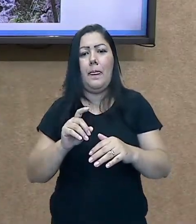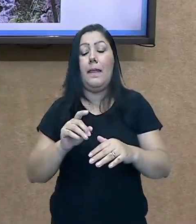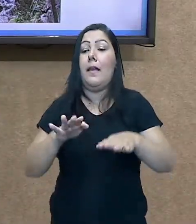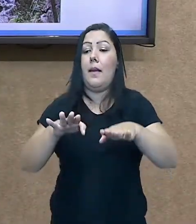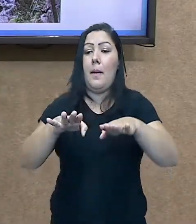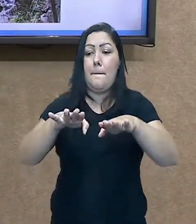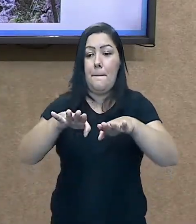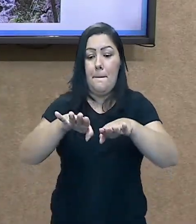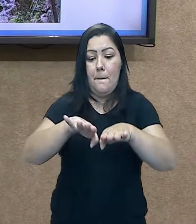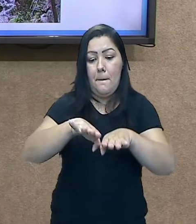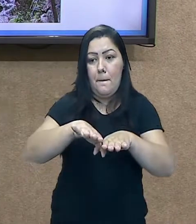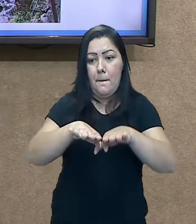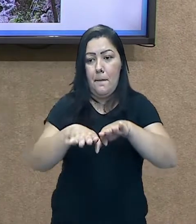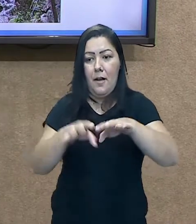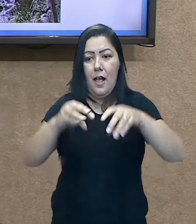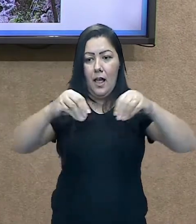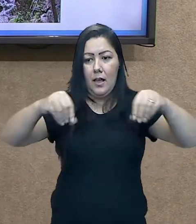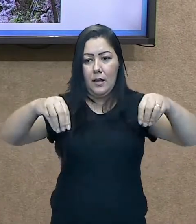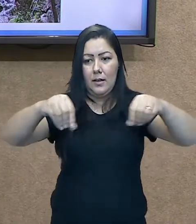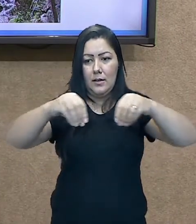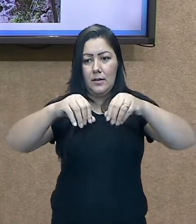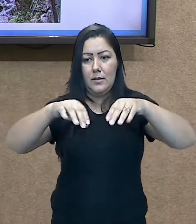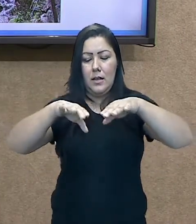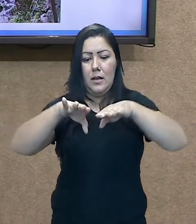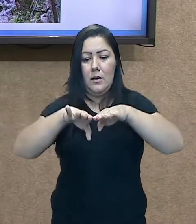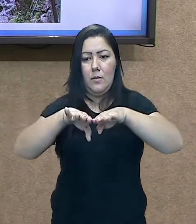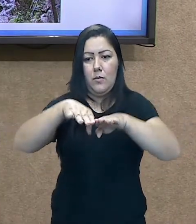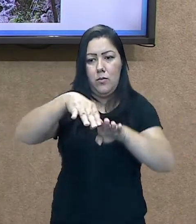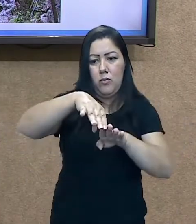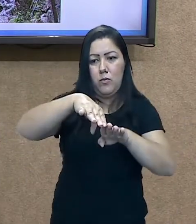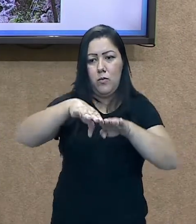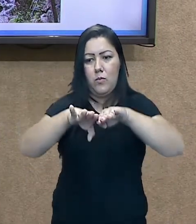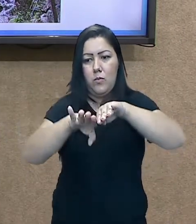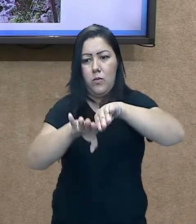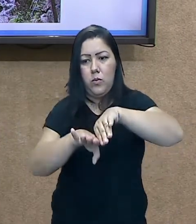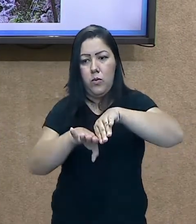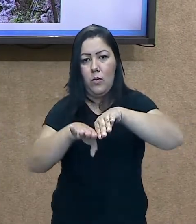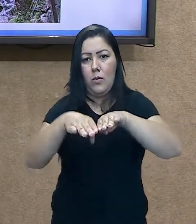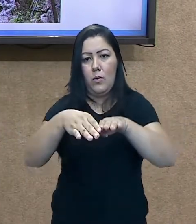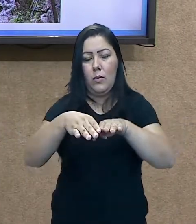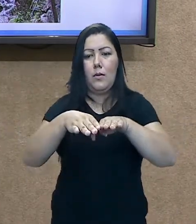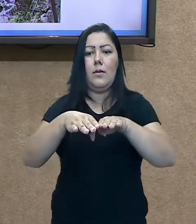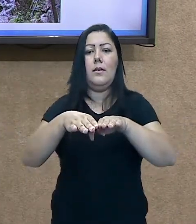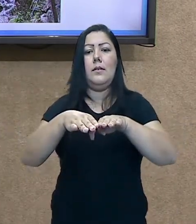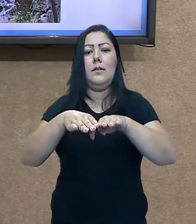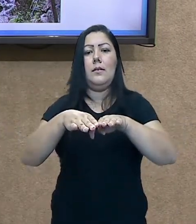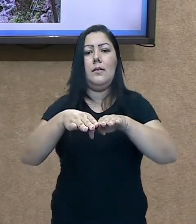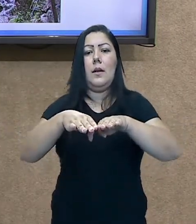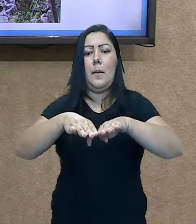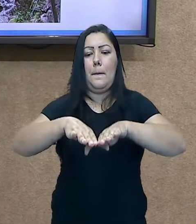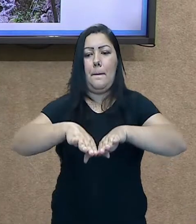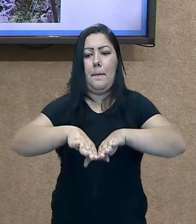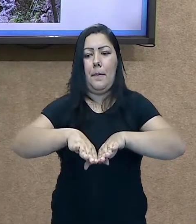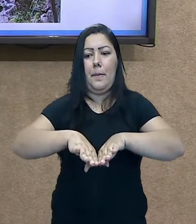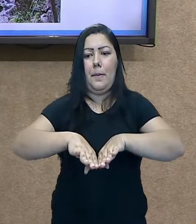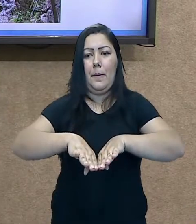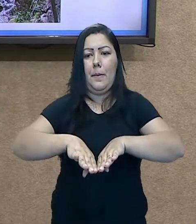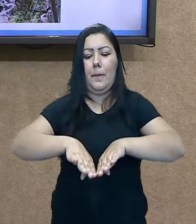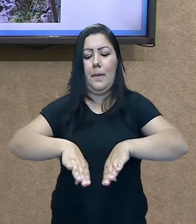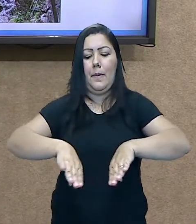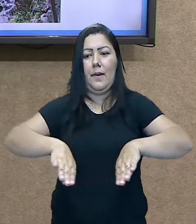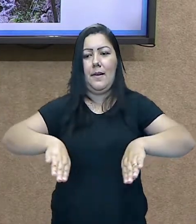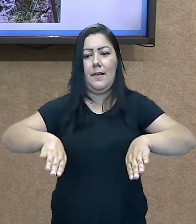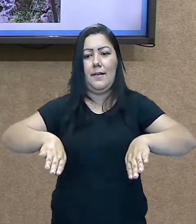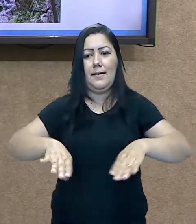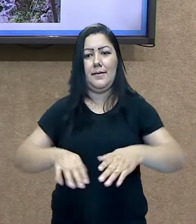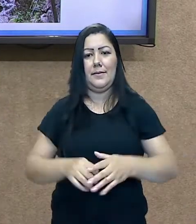que aconteceu? Houve um rebaixamento. Então, nós vamos pisar aqui, aqui nós não